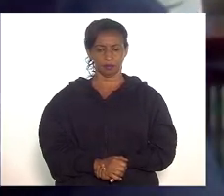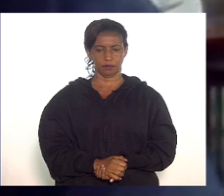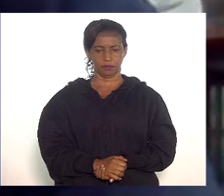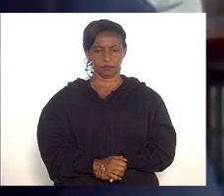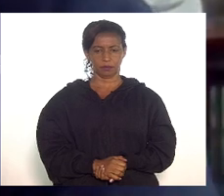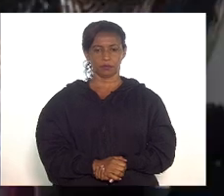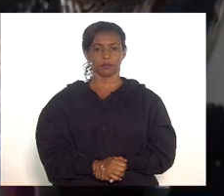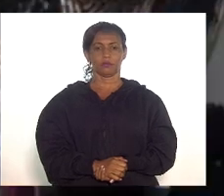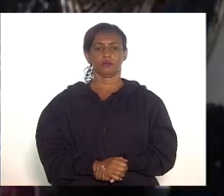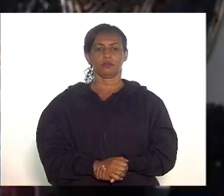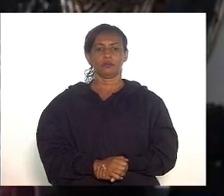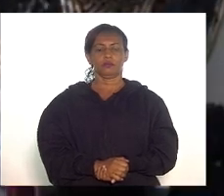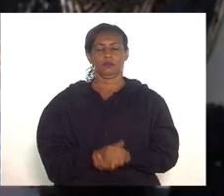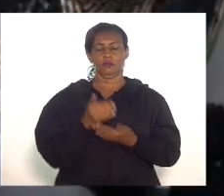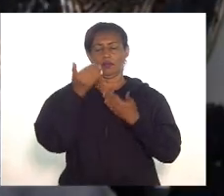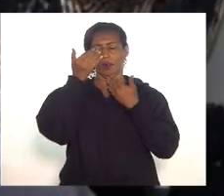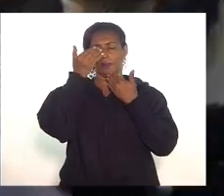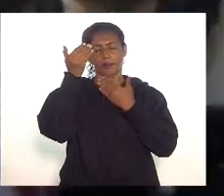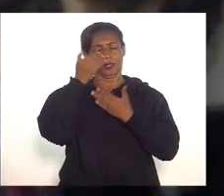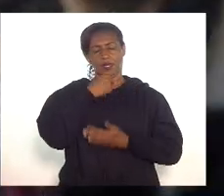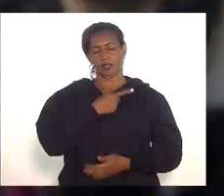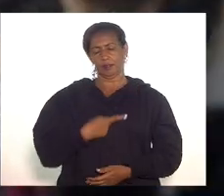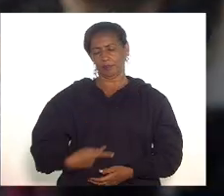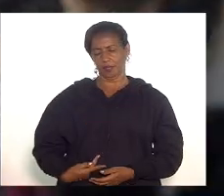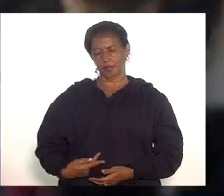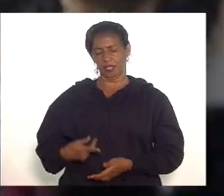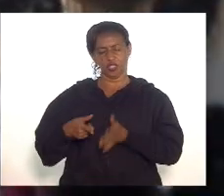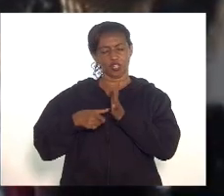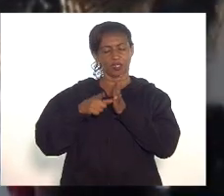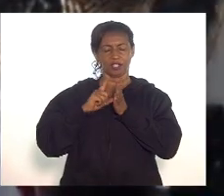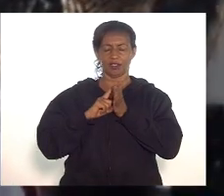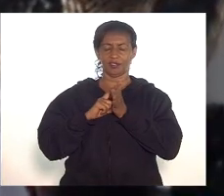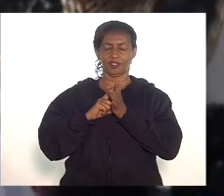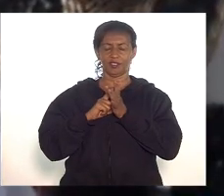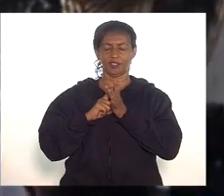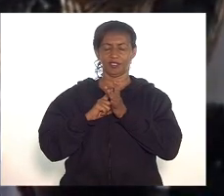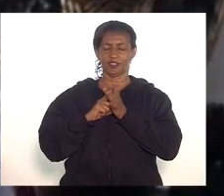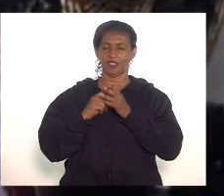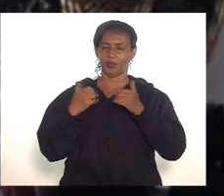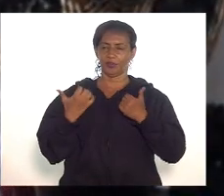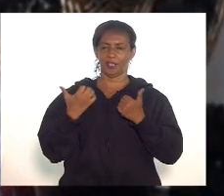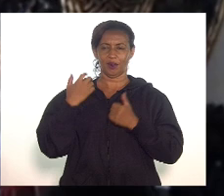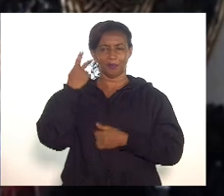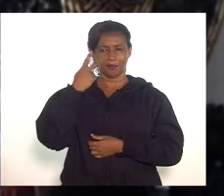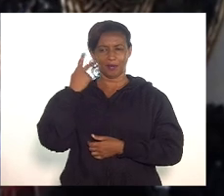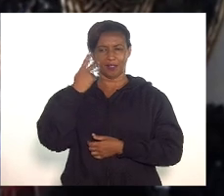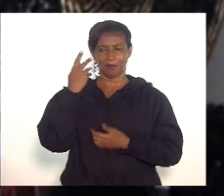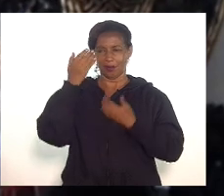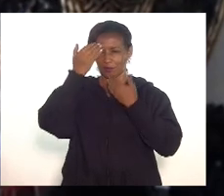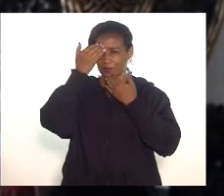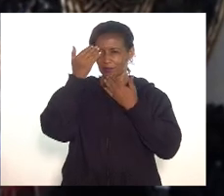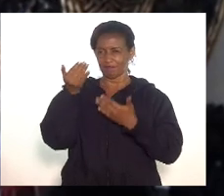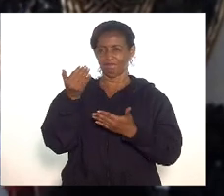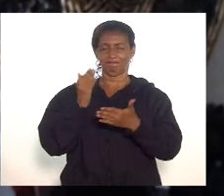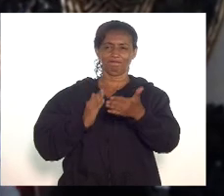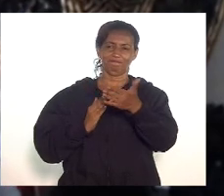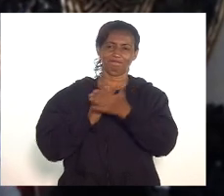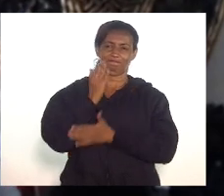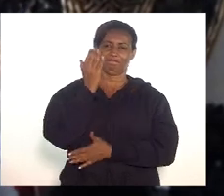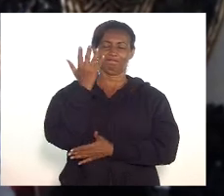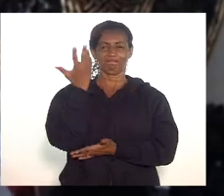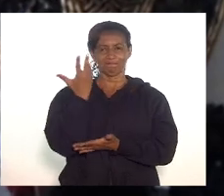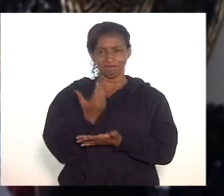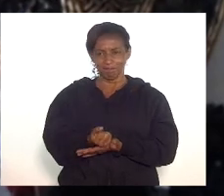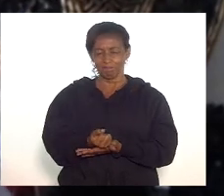Obrigado, presidente. Antes de mais nada, queria agradecer ao Parlamento por aprovar esse projeto de resolução